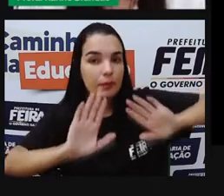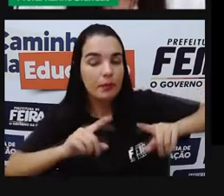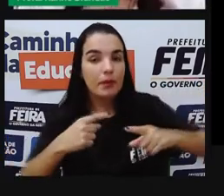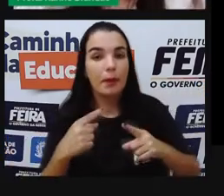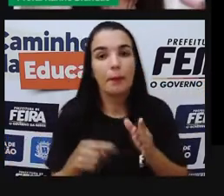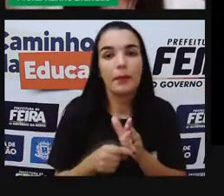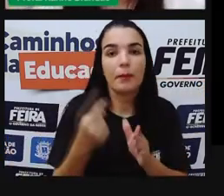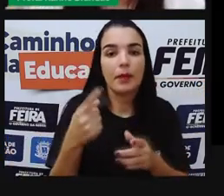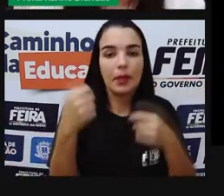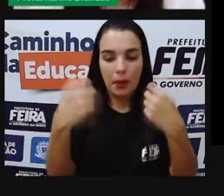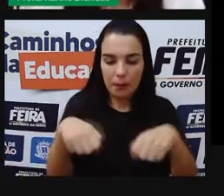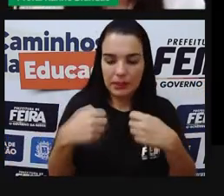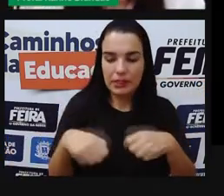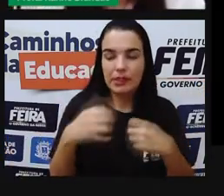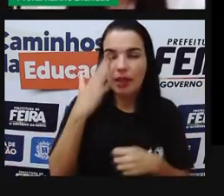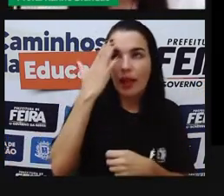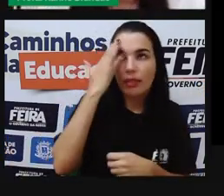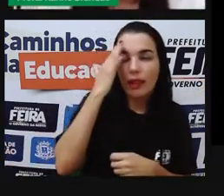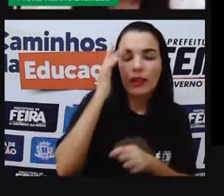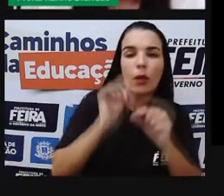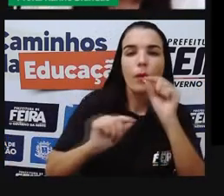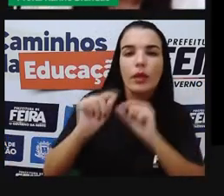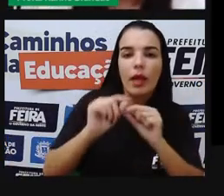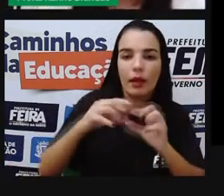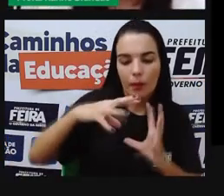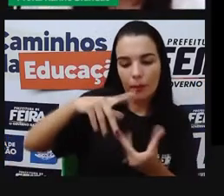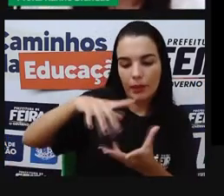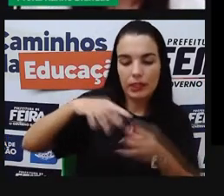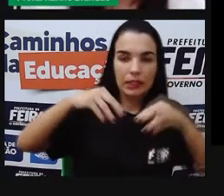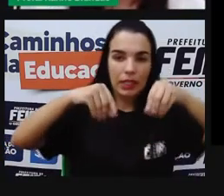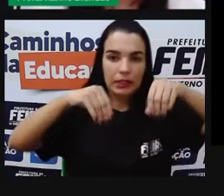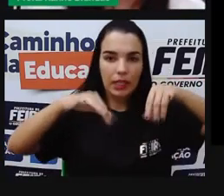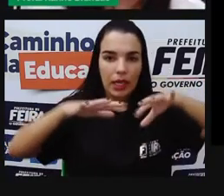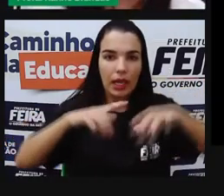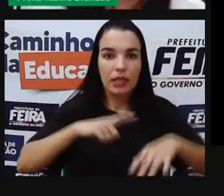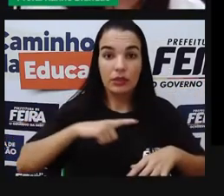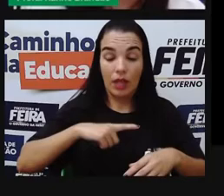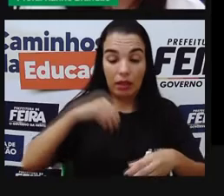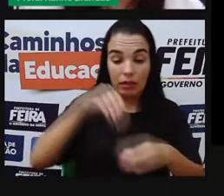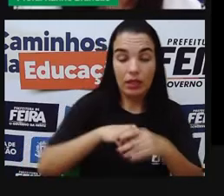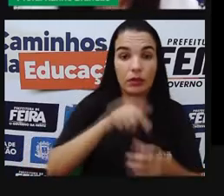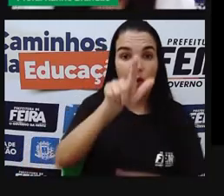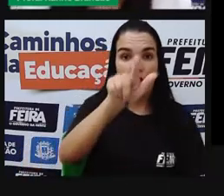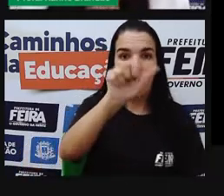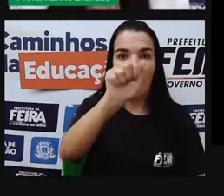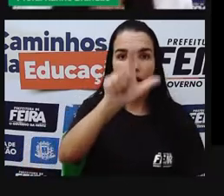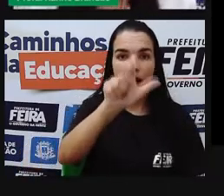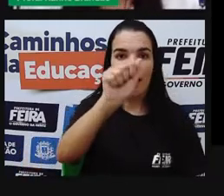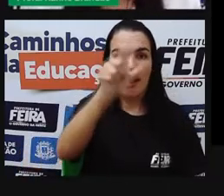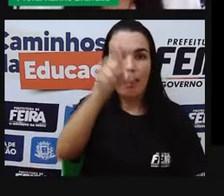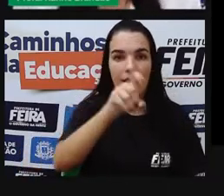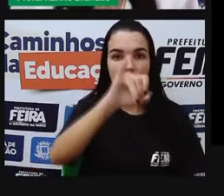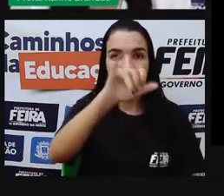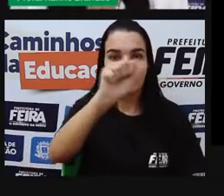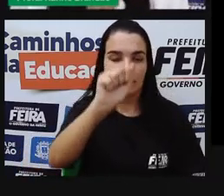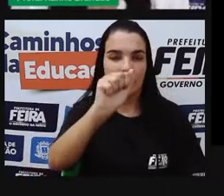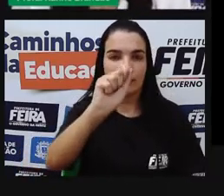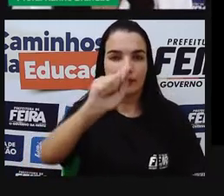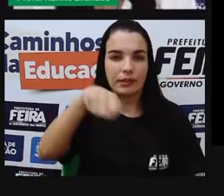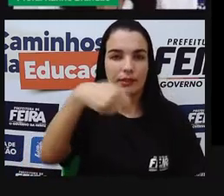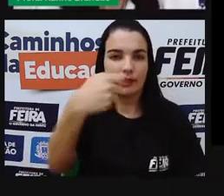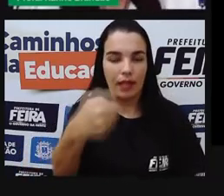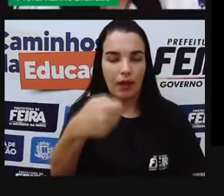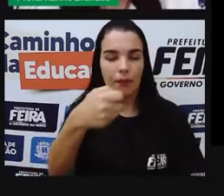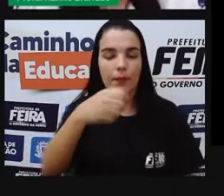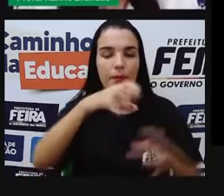está em uma galáxia, né? Qual é a galáxia que nós vivemos? A Via Láctea. Daqui